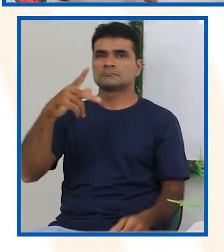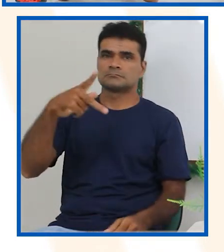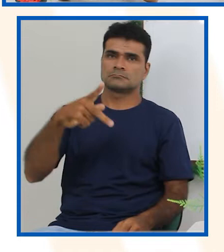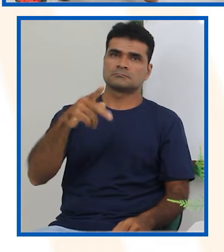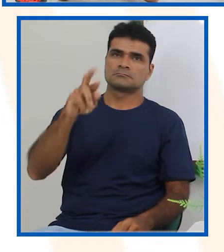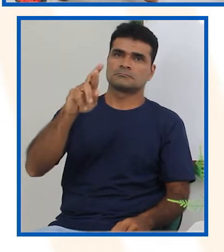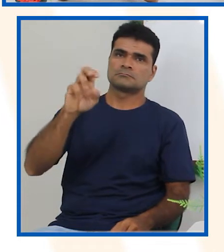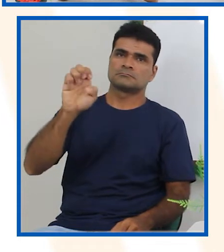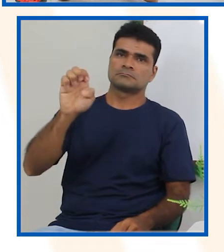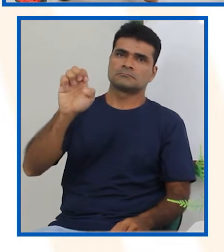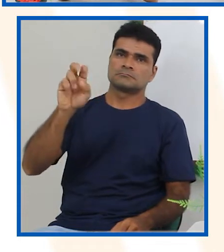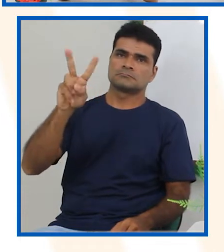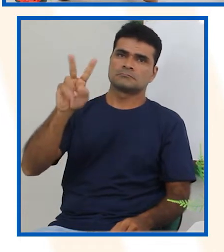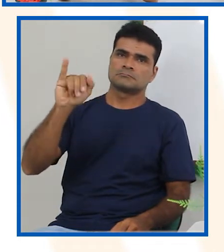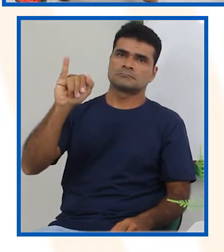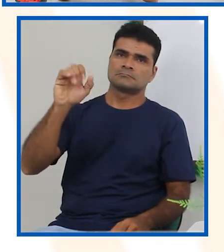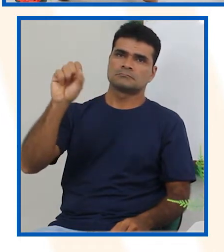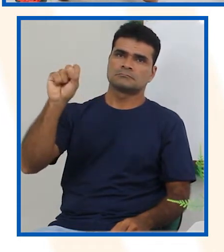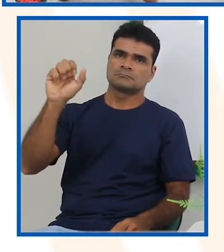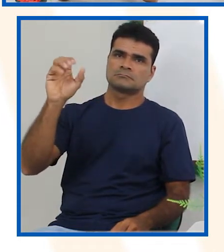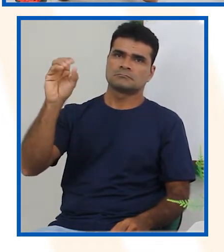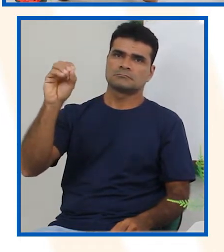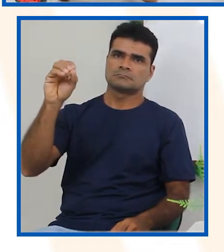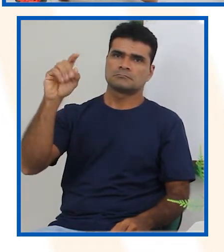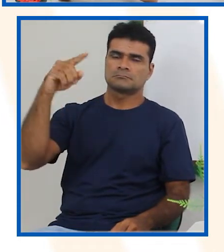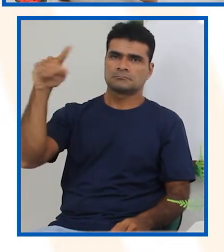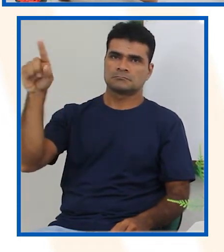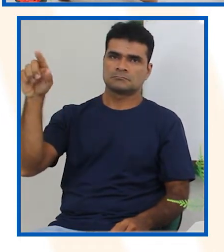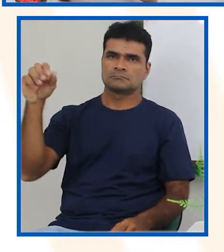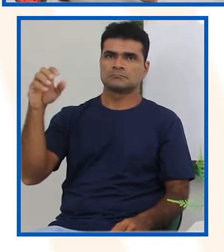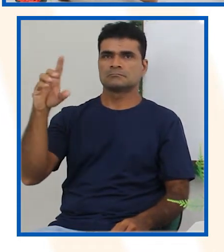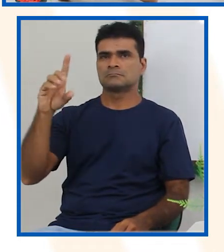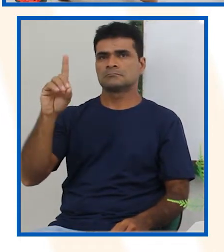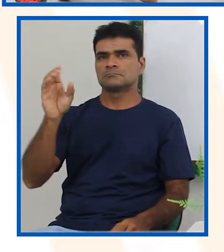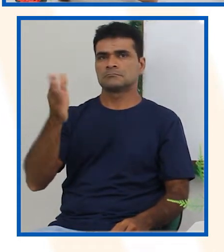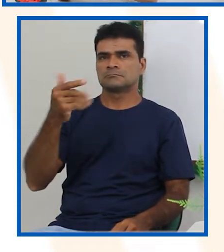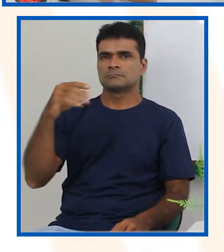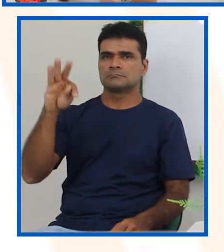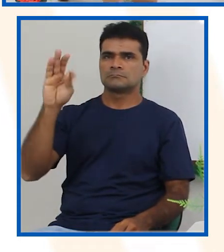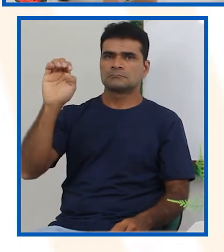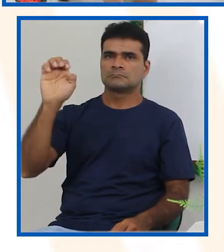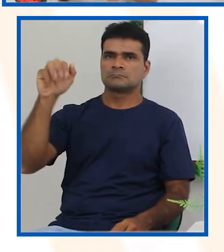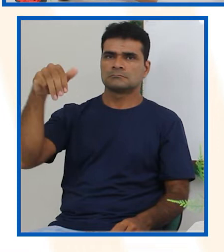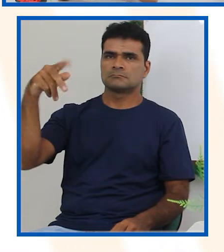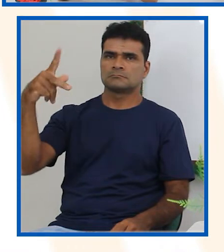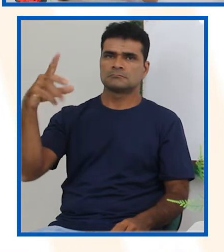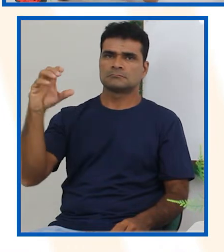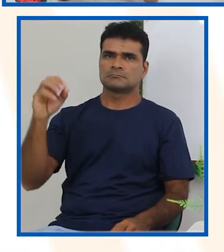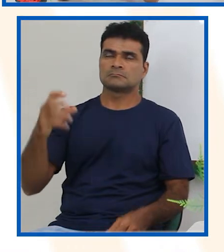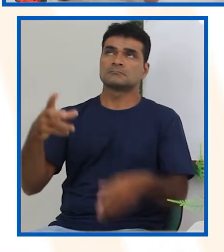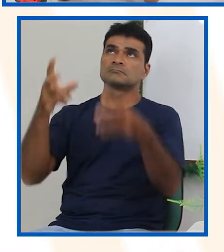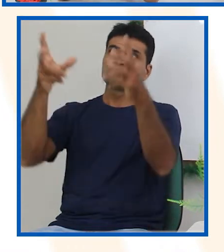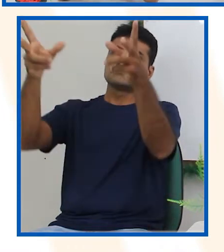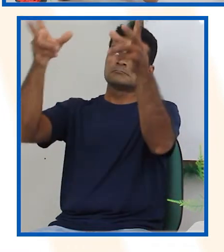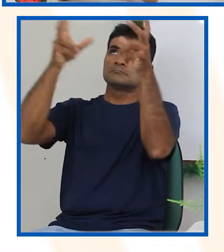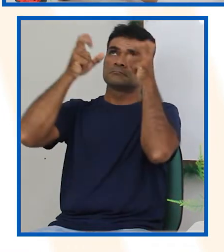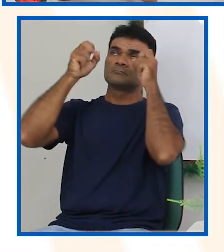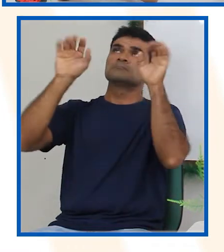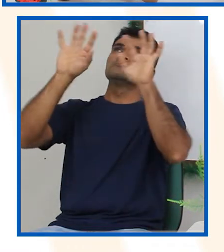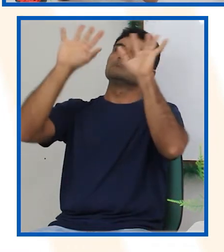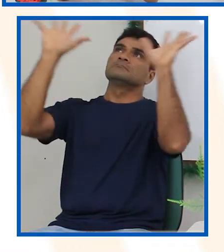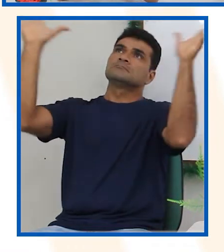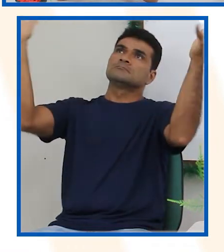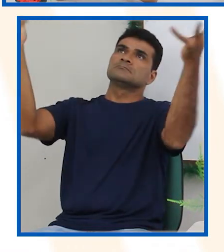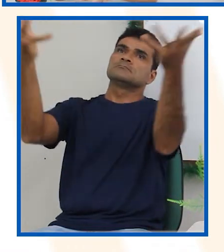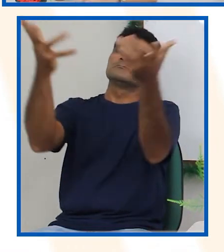acontecer de chover ou não um dia, né? Mas a gente consegue prever